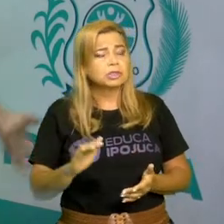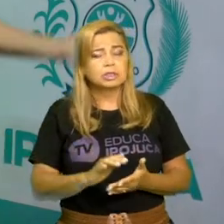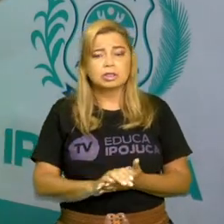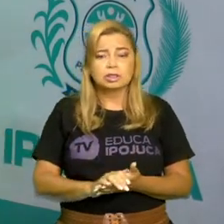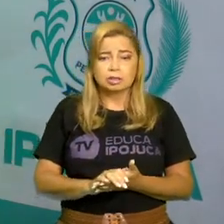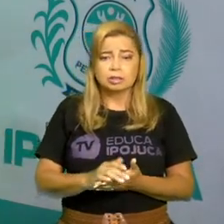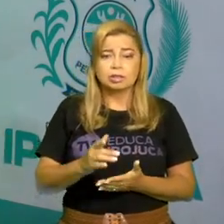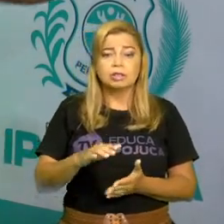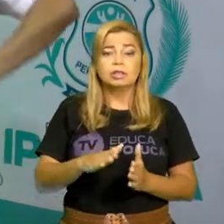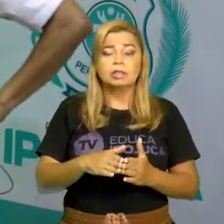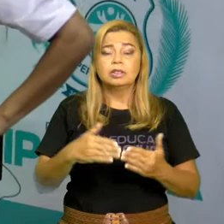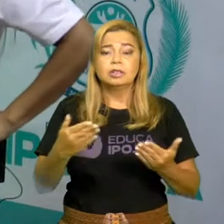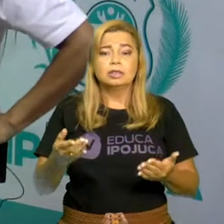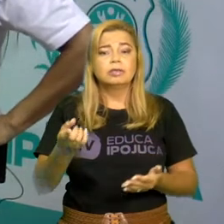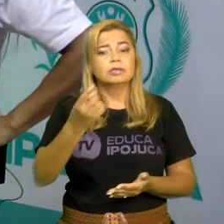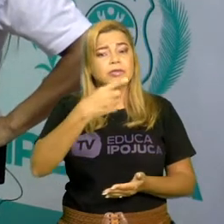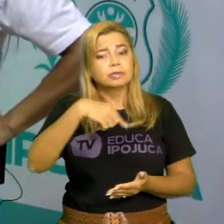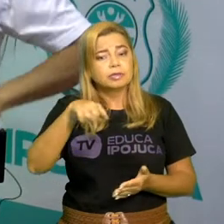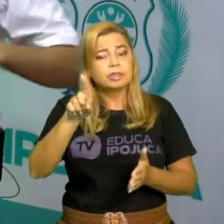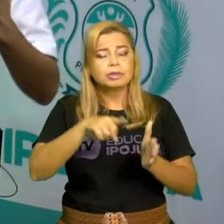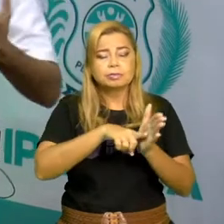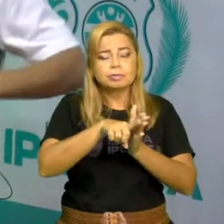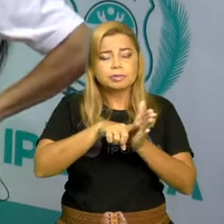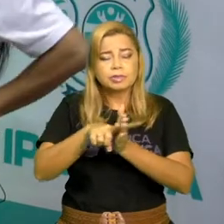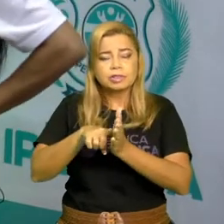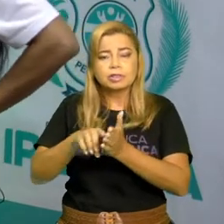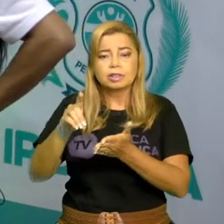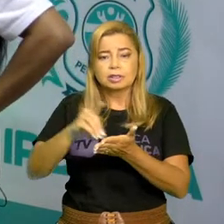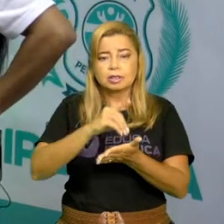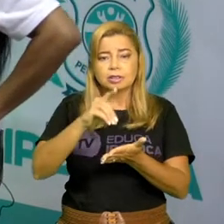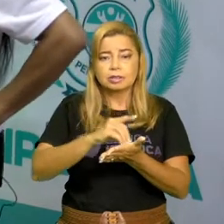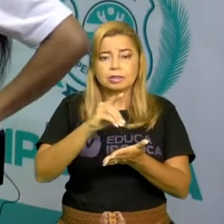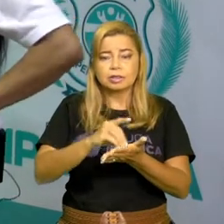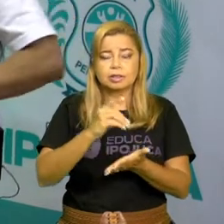das palavras, é no dicionário que a gente vai encontrar.